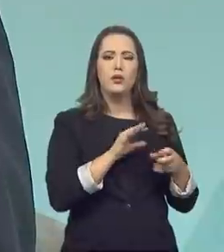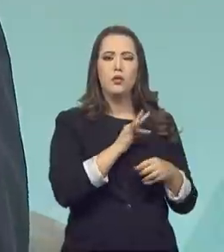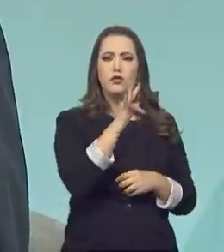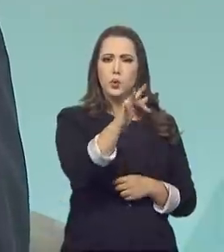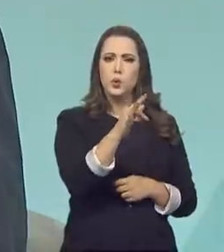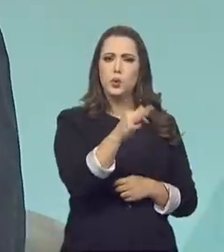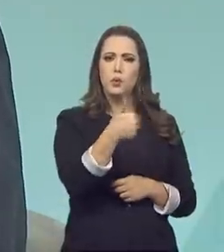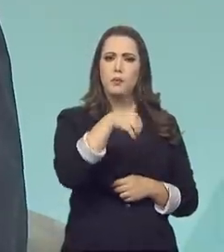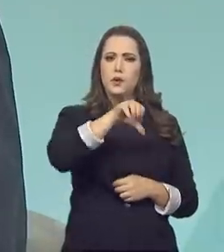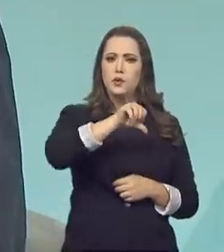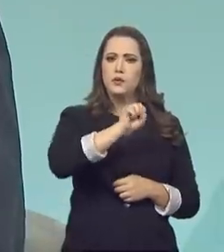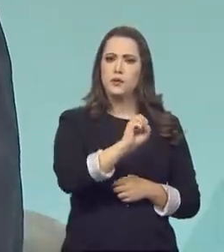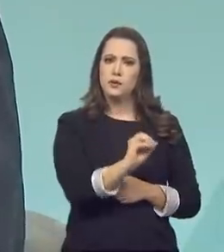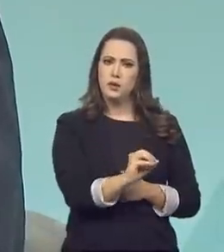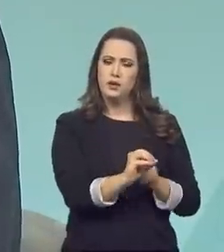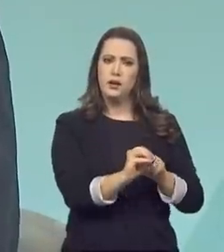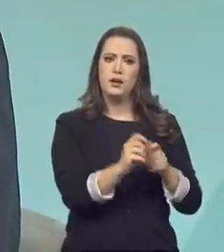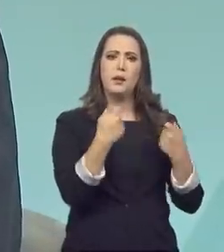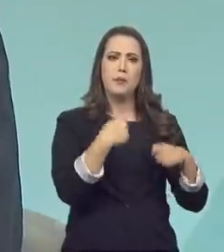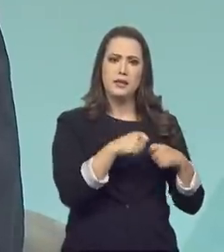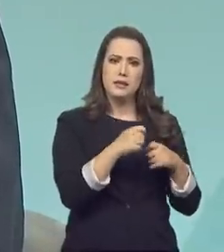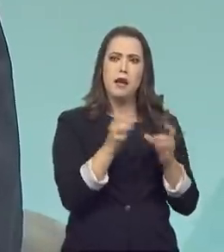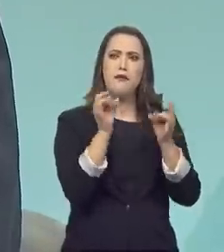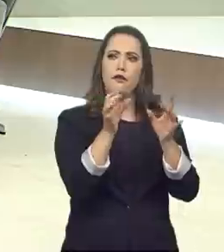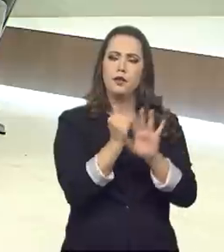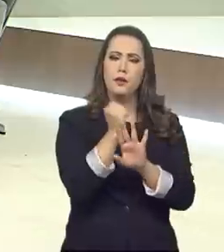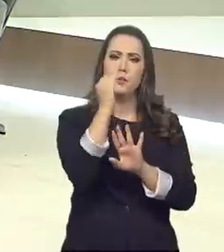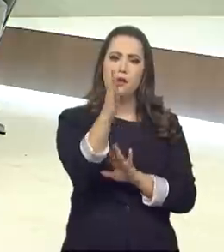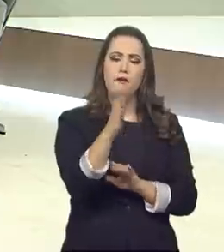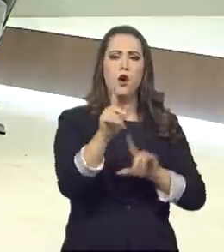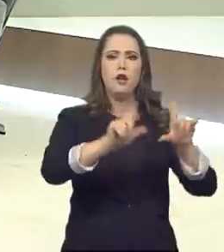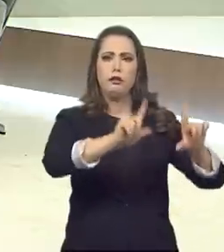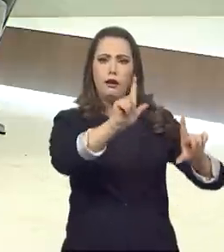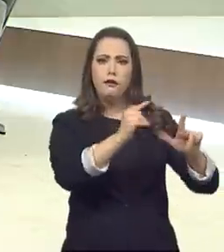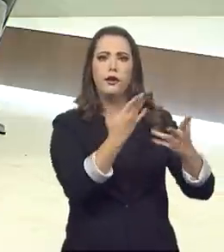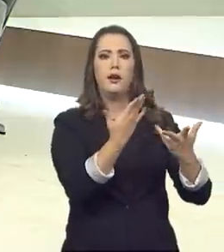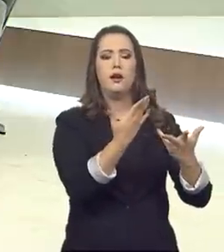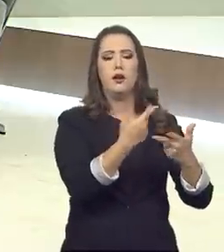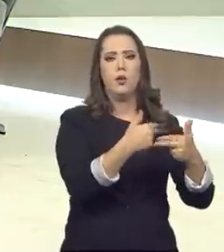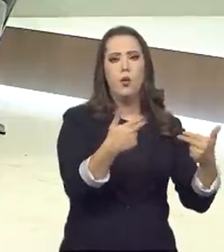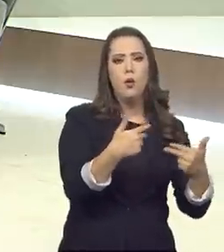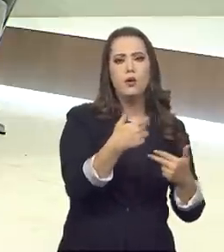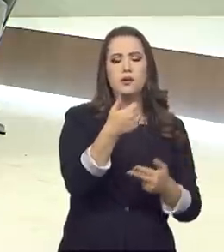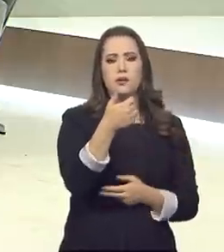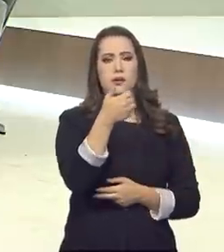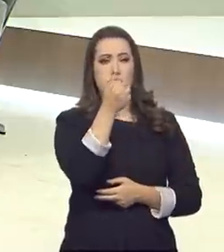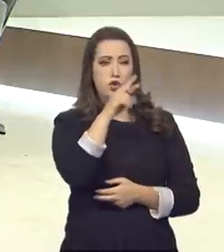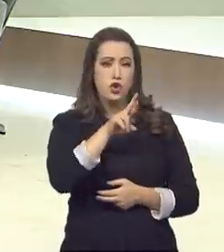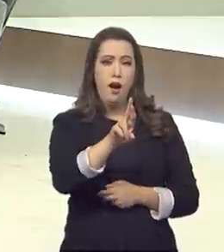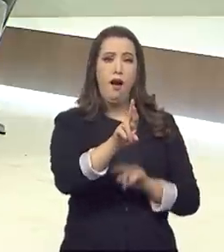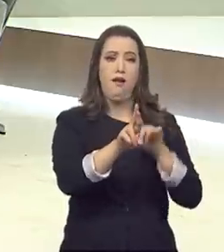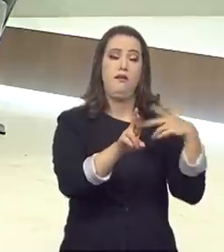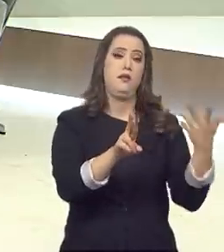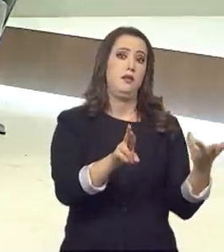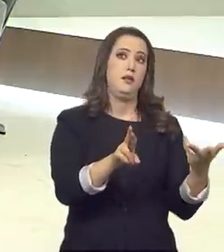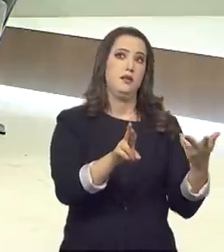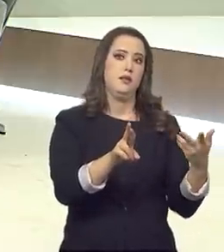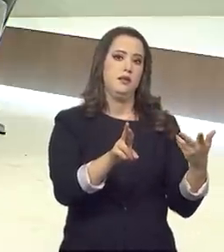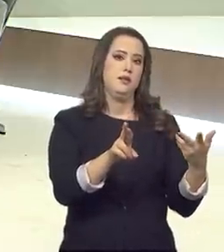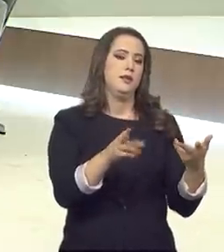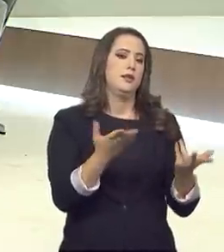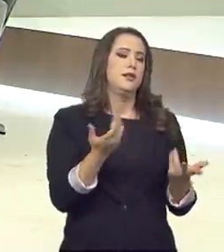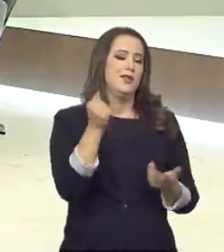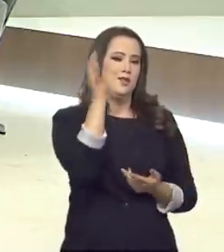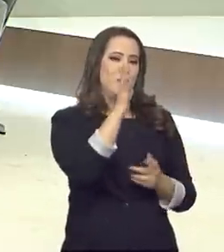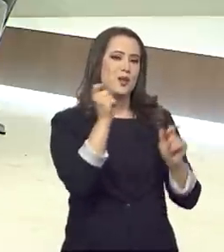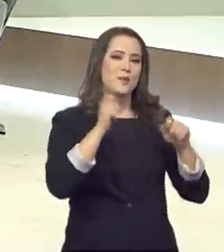80, o Brasil ia ter que competir em geladeira, televisão, aparelho de ar-condicionado, essas coisas todas. E o Brasil se tornou